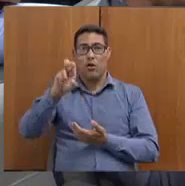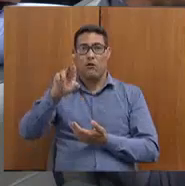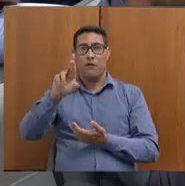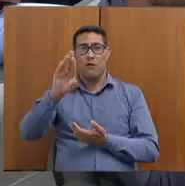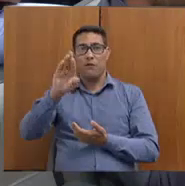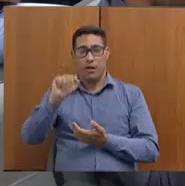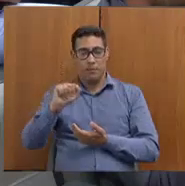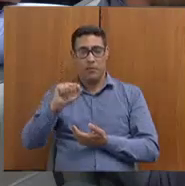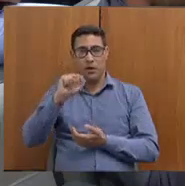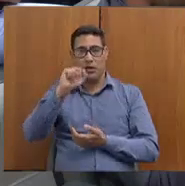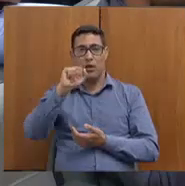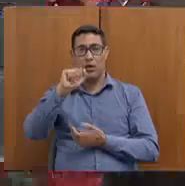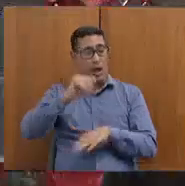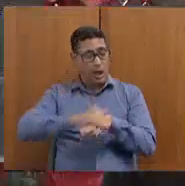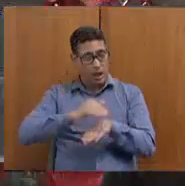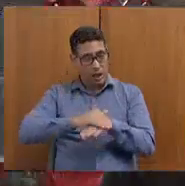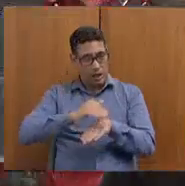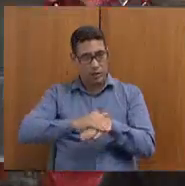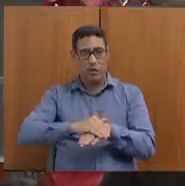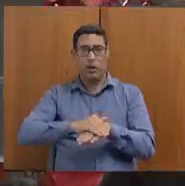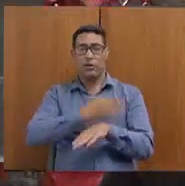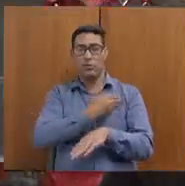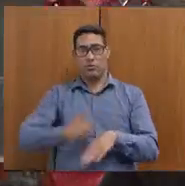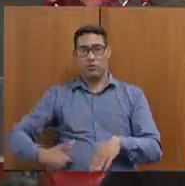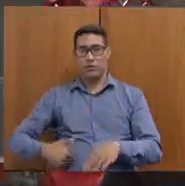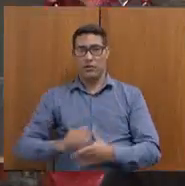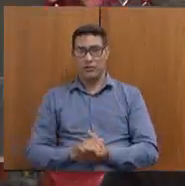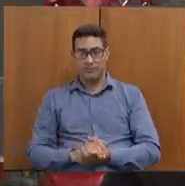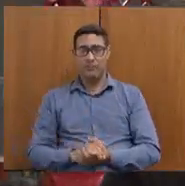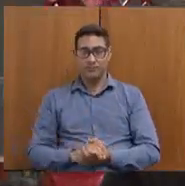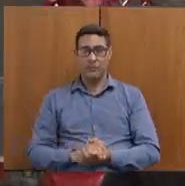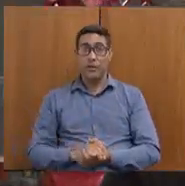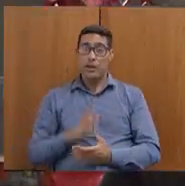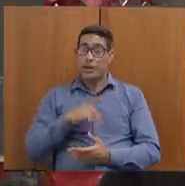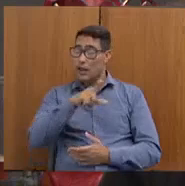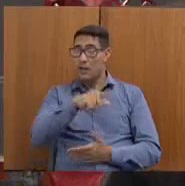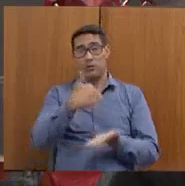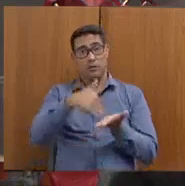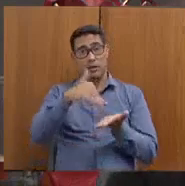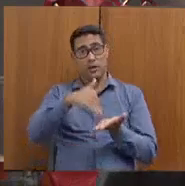e é uma secretaria absolutamente essencial.